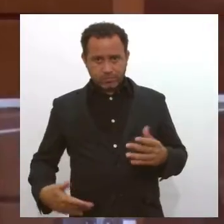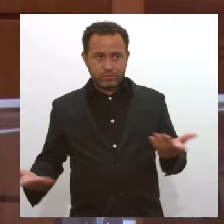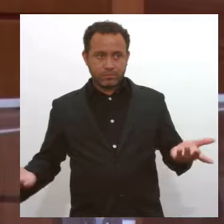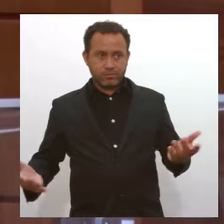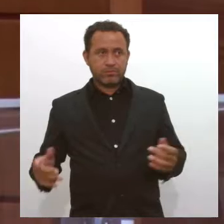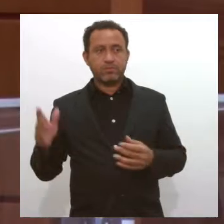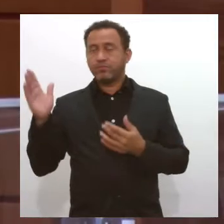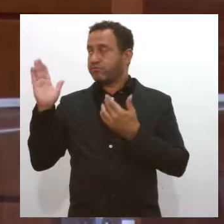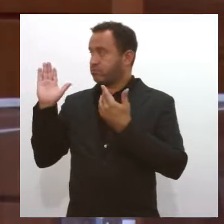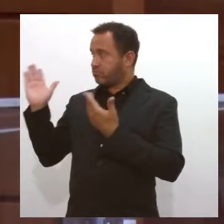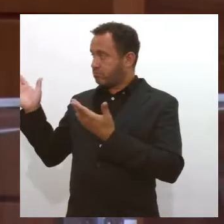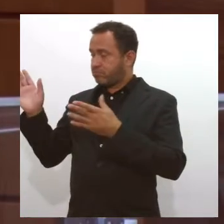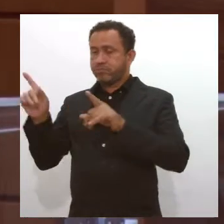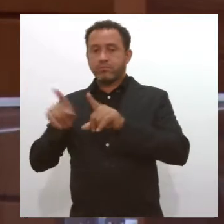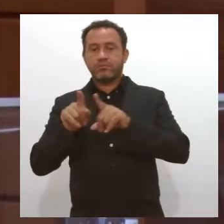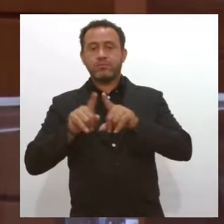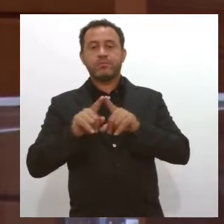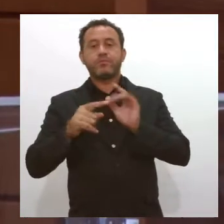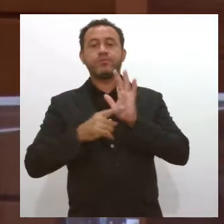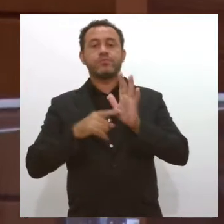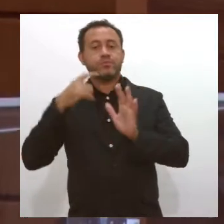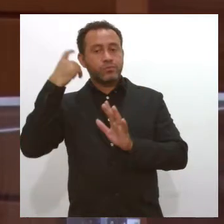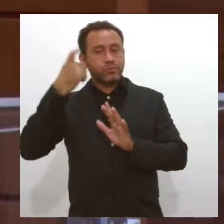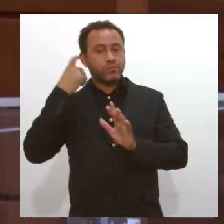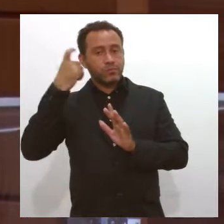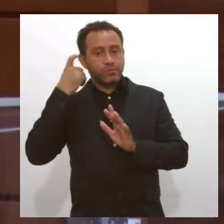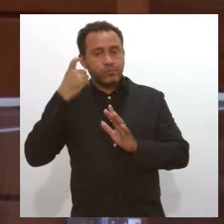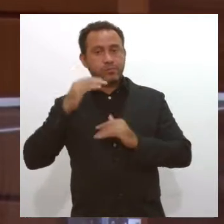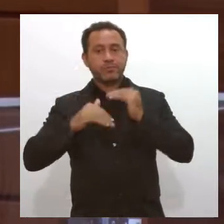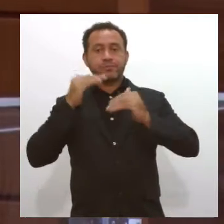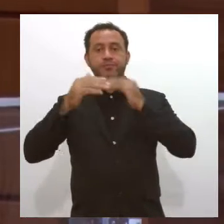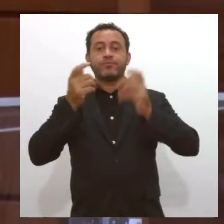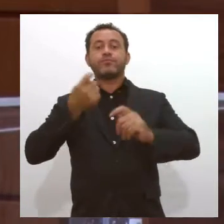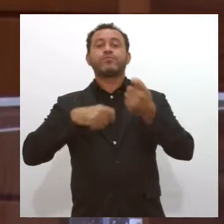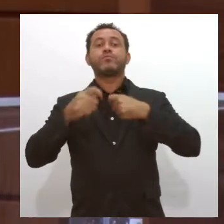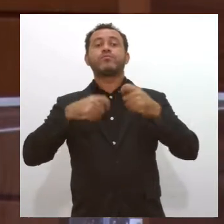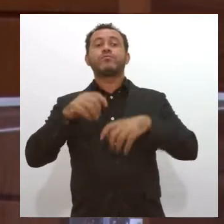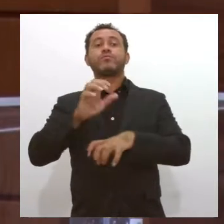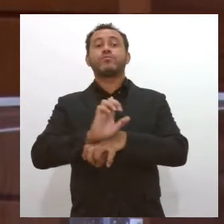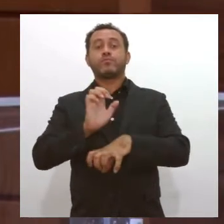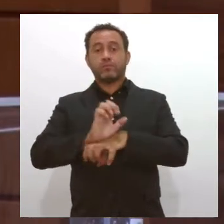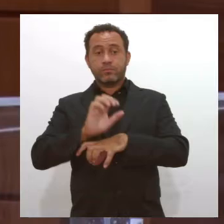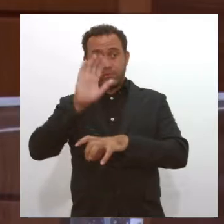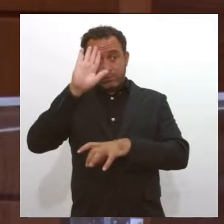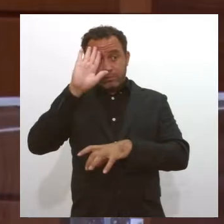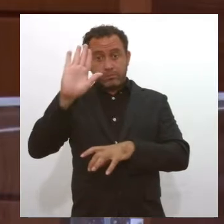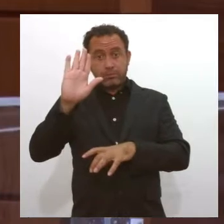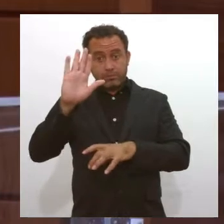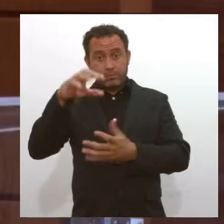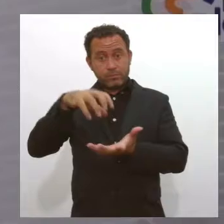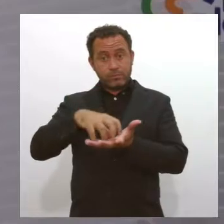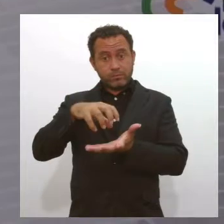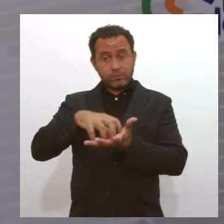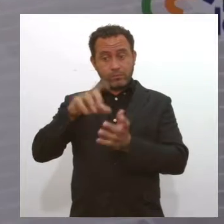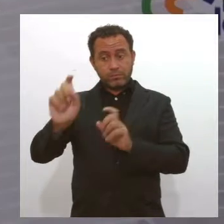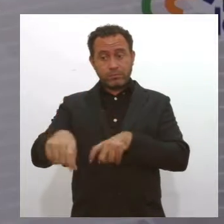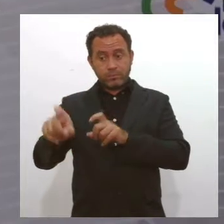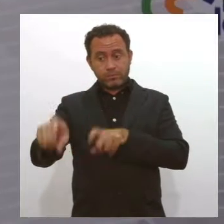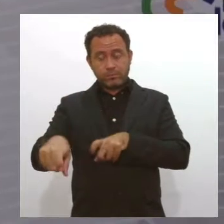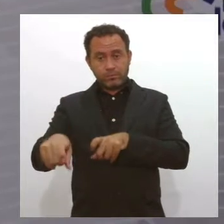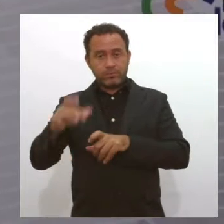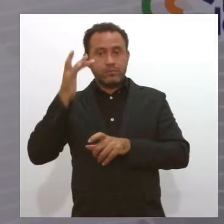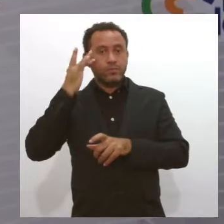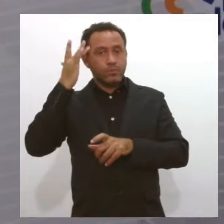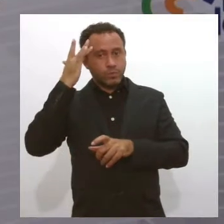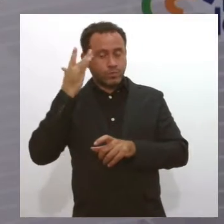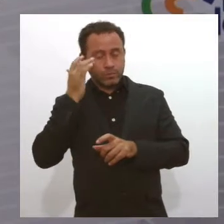Já o deputado Zezinho Guimarães demonstrou preocupação com o desenvolvimento econômico do Estado, principalmente do setor agropecuário. Eu acho que o